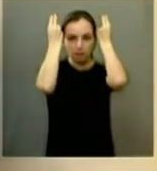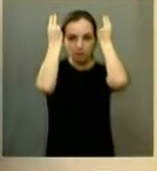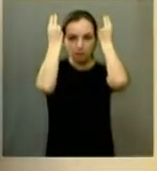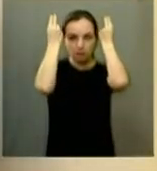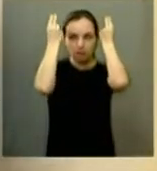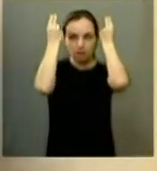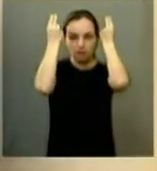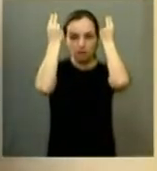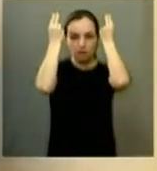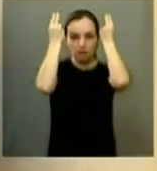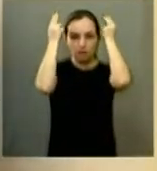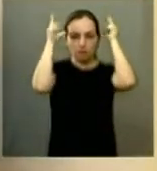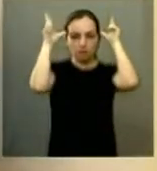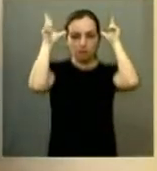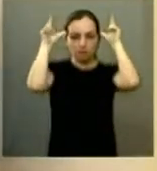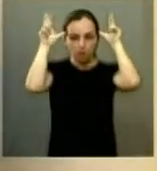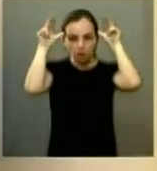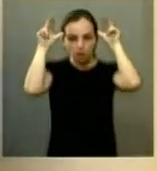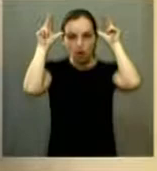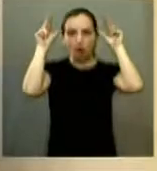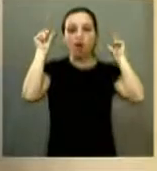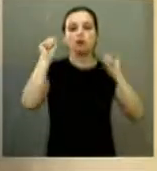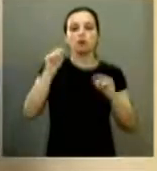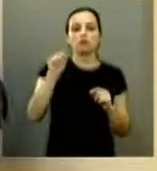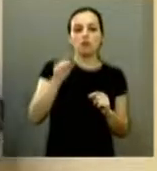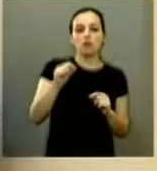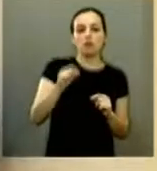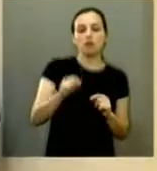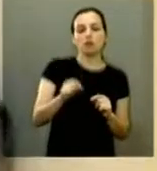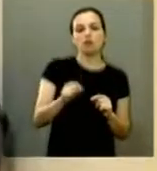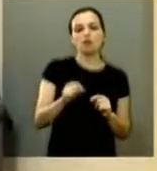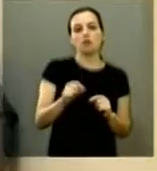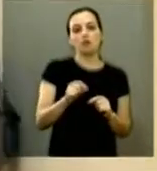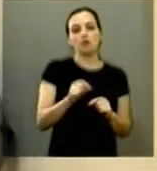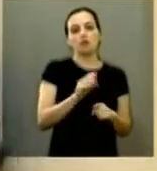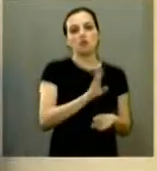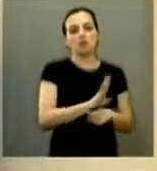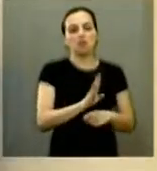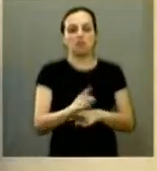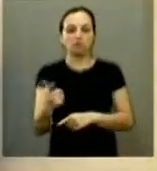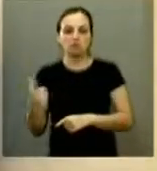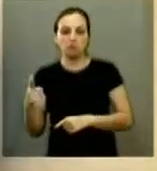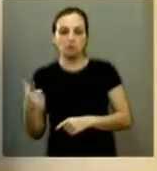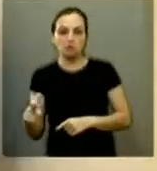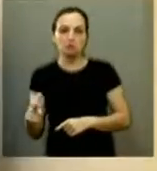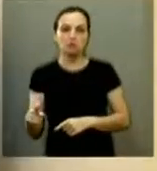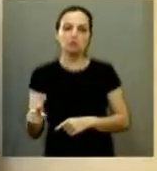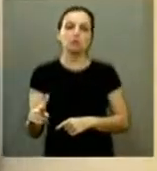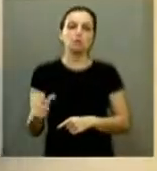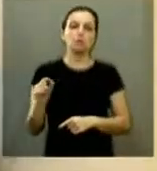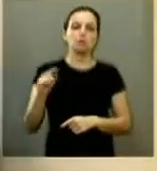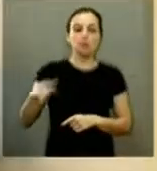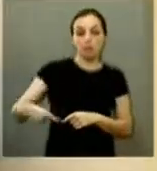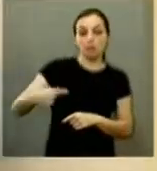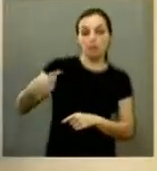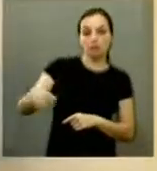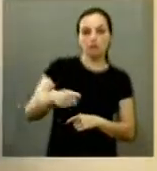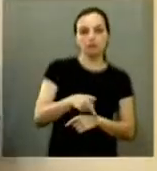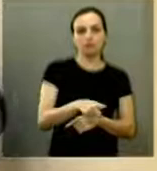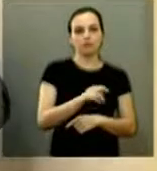rua Catanduva que veio a falecer por maus trato depois foi o Pingo também